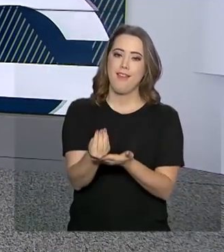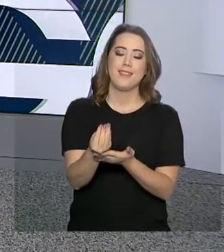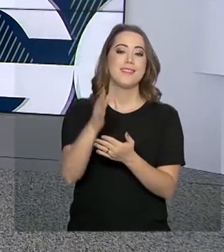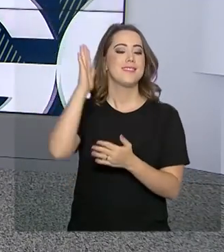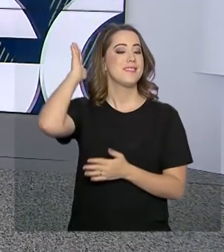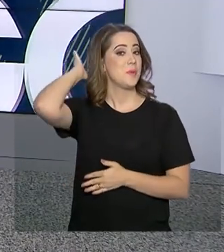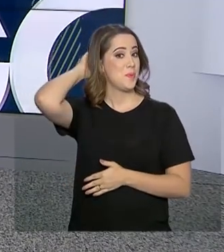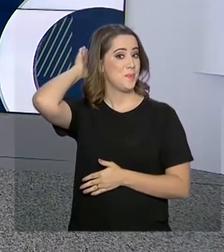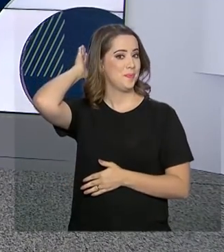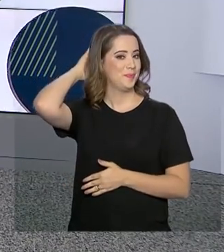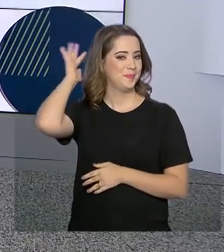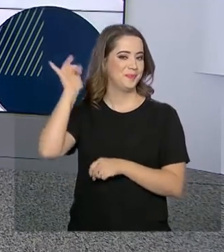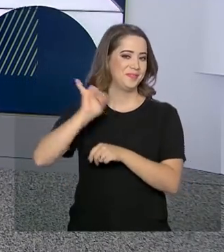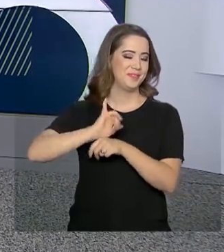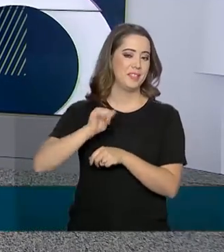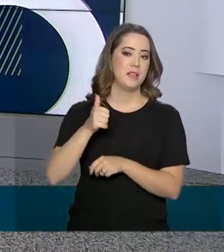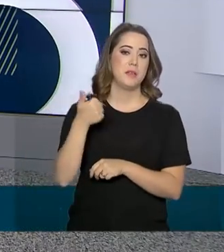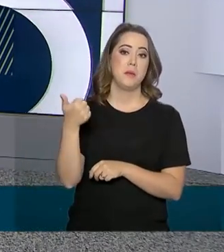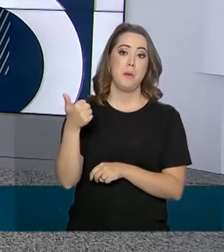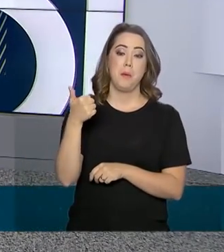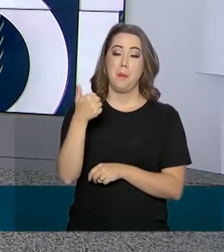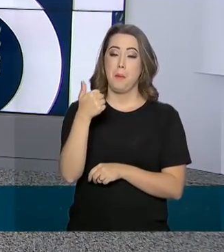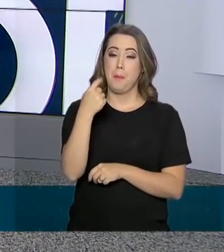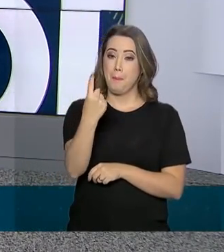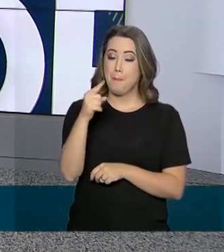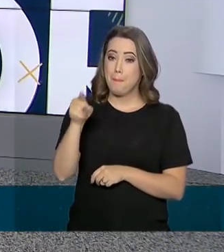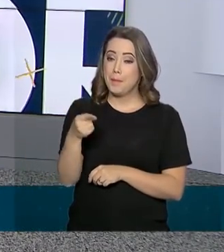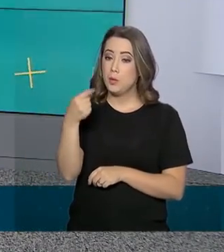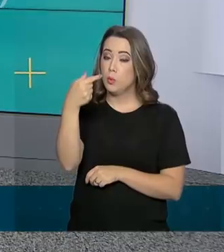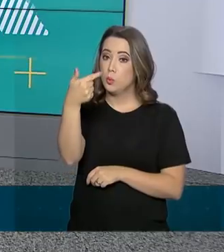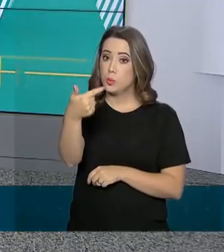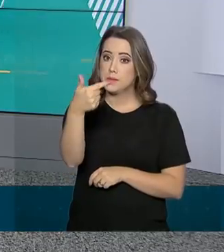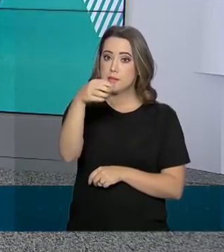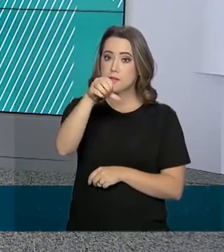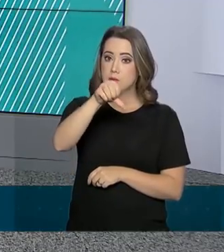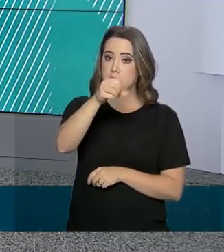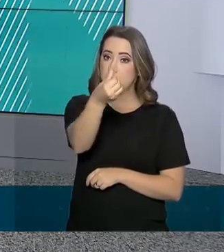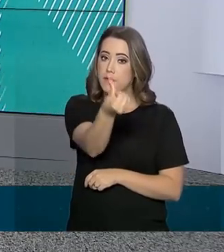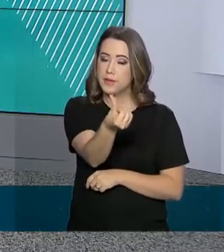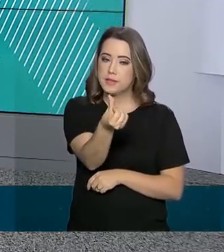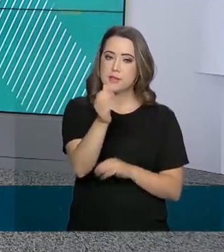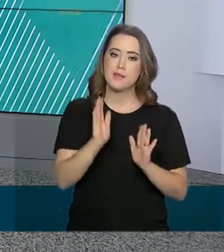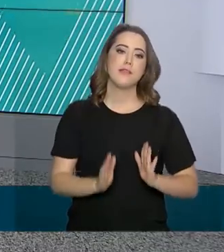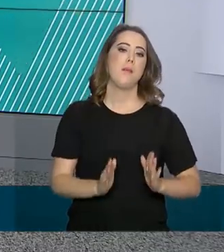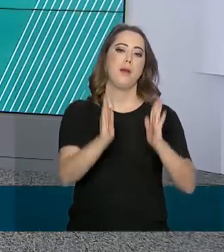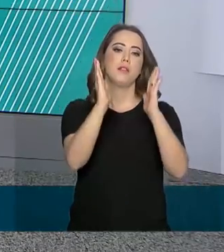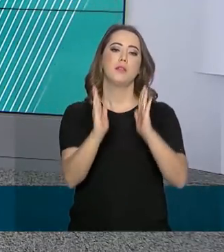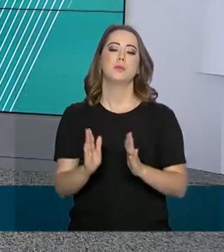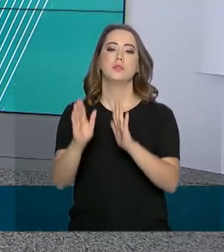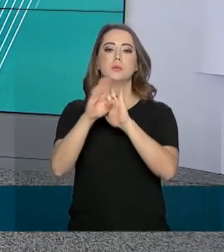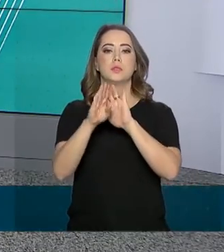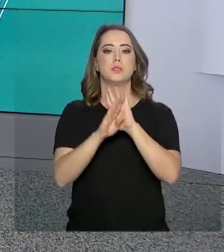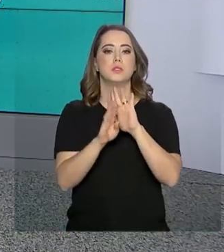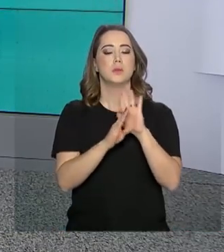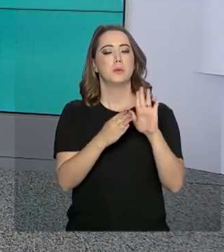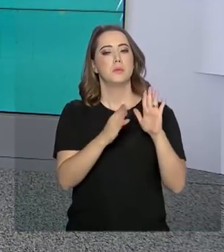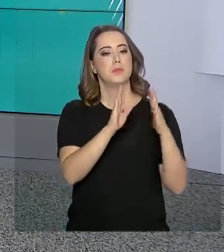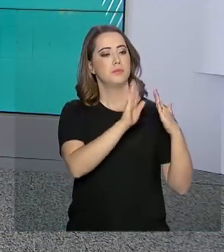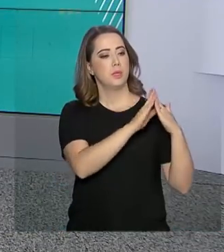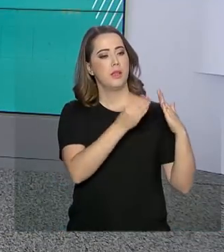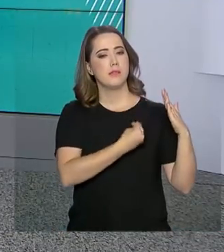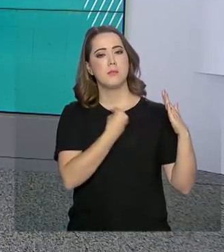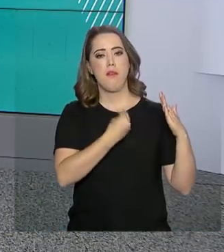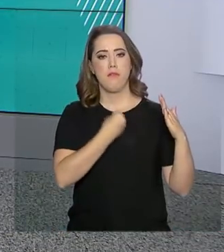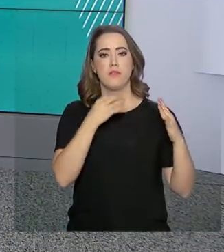Belém, no Pará, 1.296 apartamentos pelo programa Minha Casa Minha Vida a